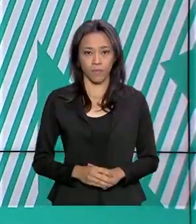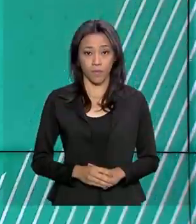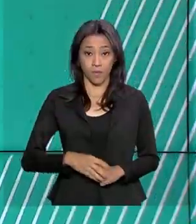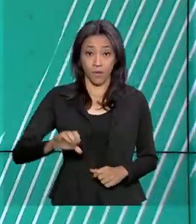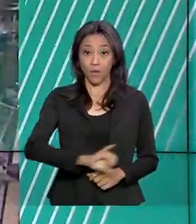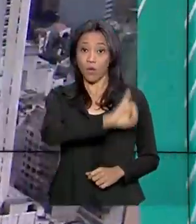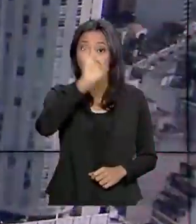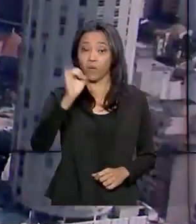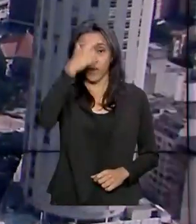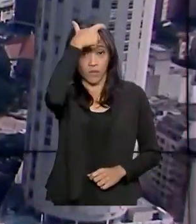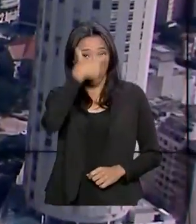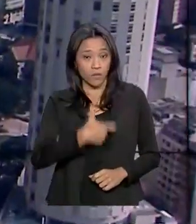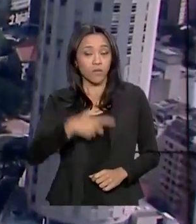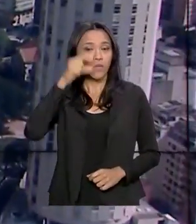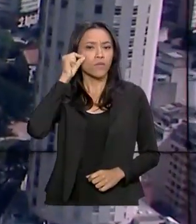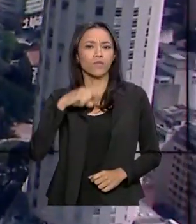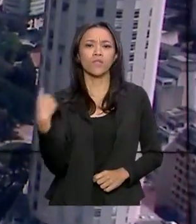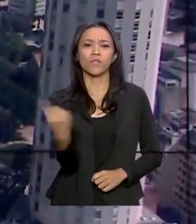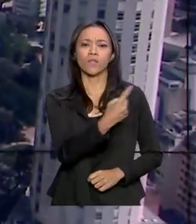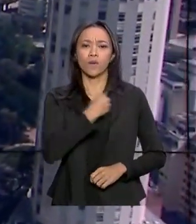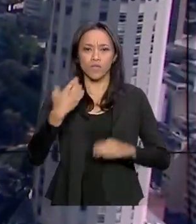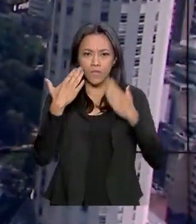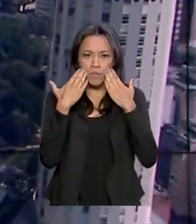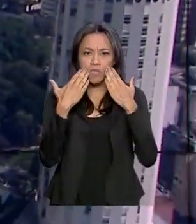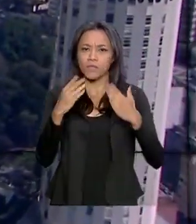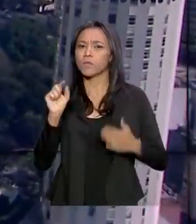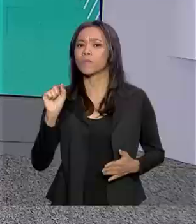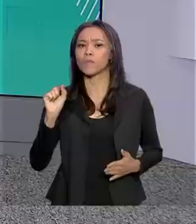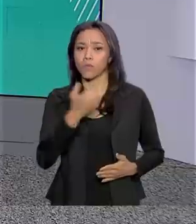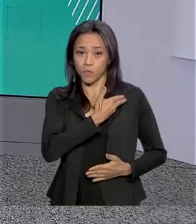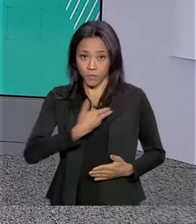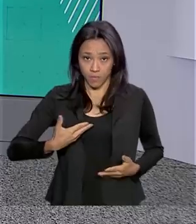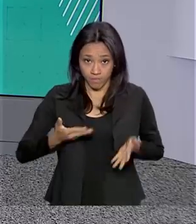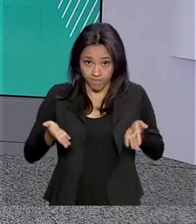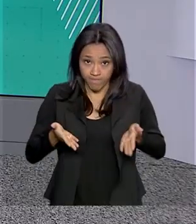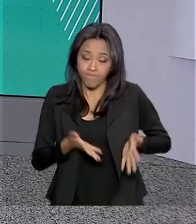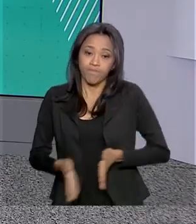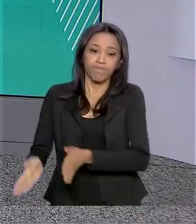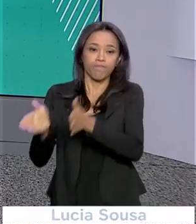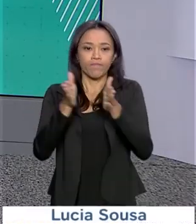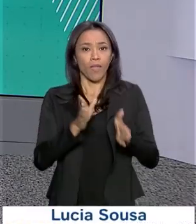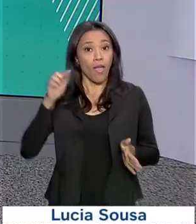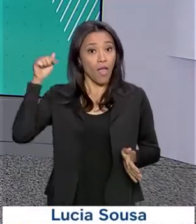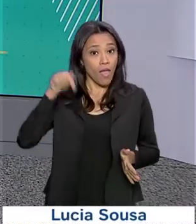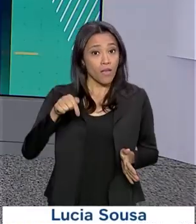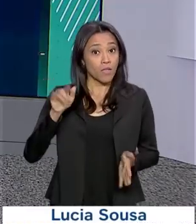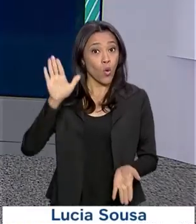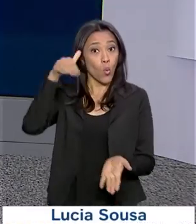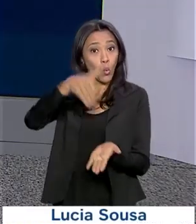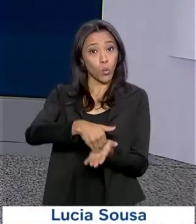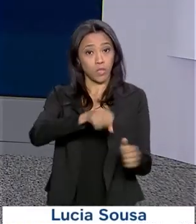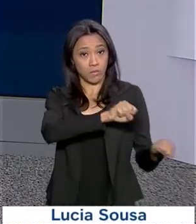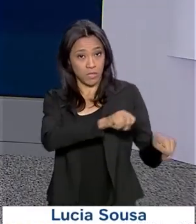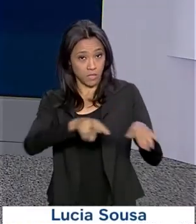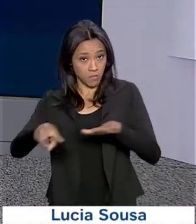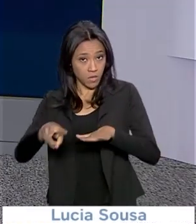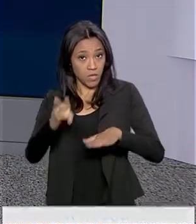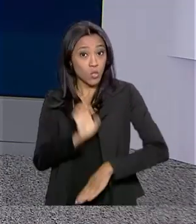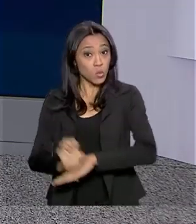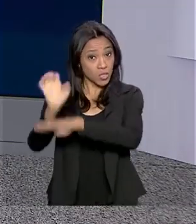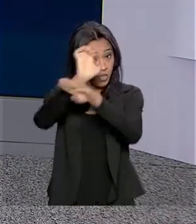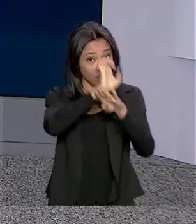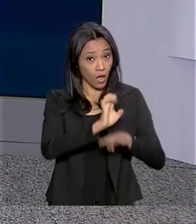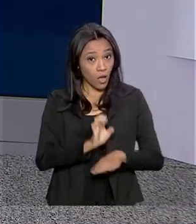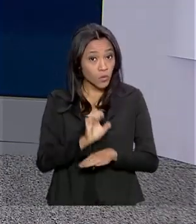Olá, eu sou o Roberto Camargo e estamos no ar com o Governo Agora. Esta é a última semana para que os Estados manifestem